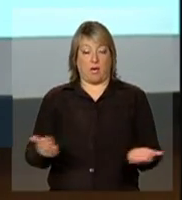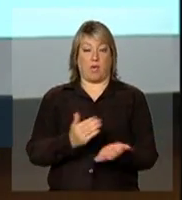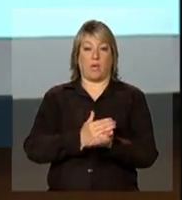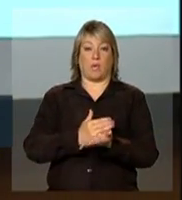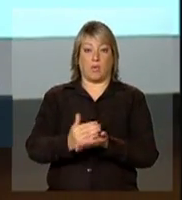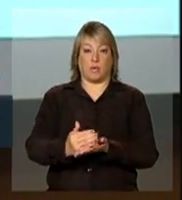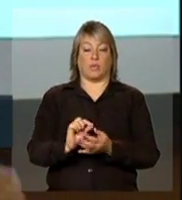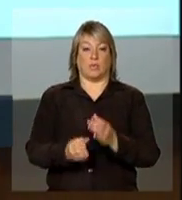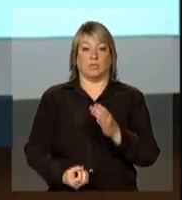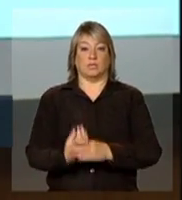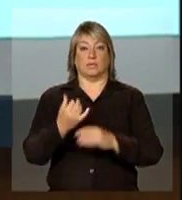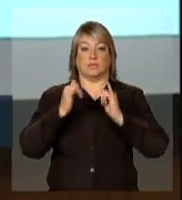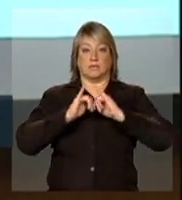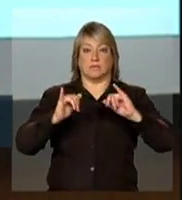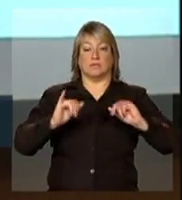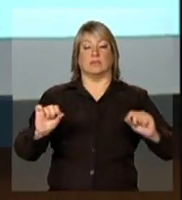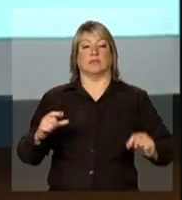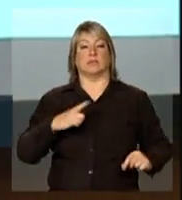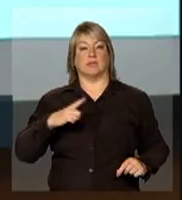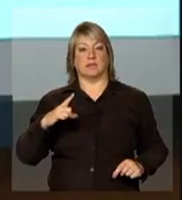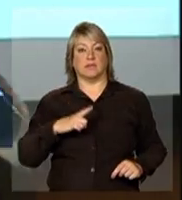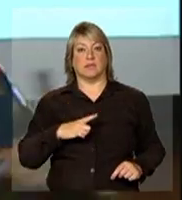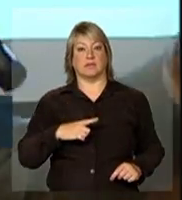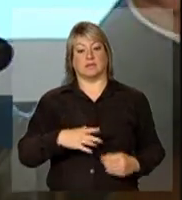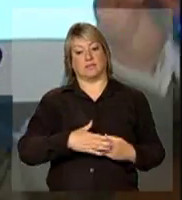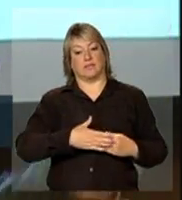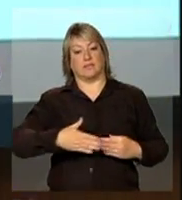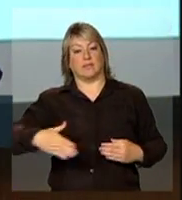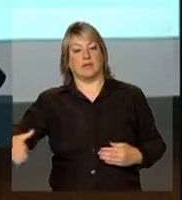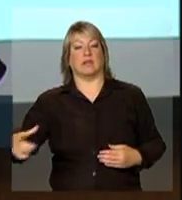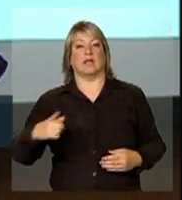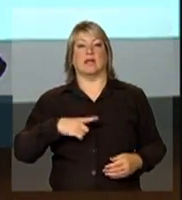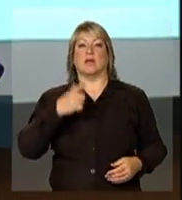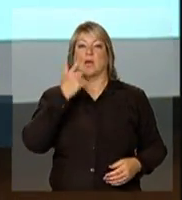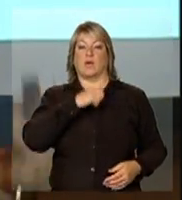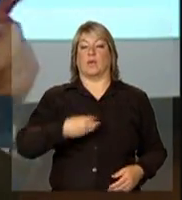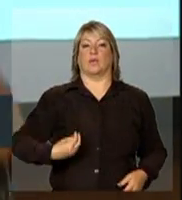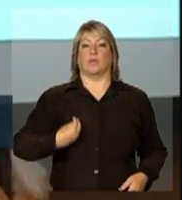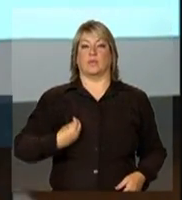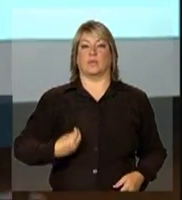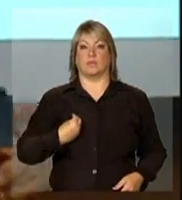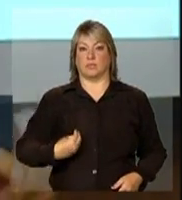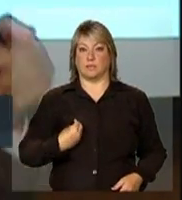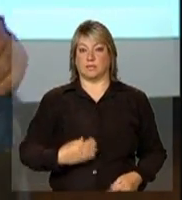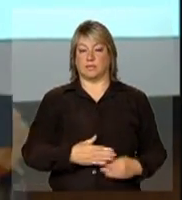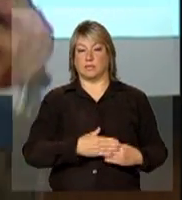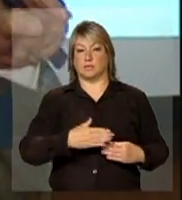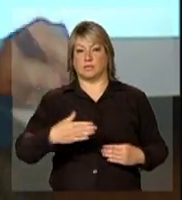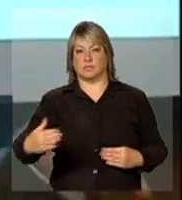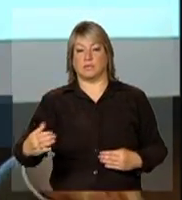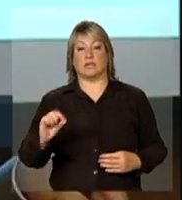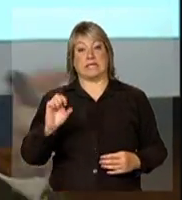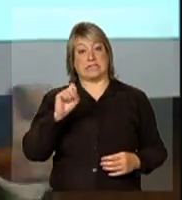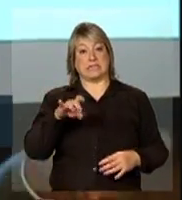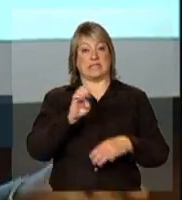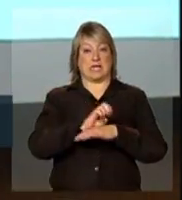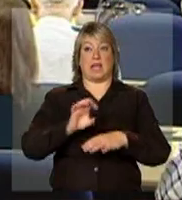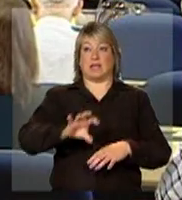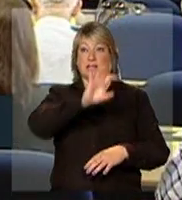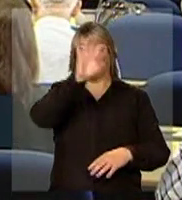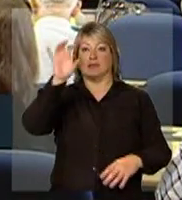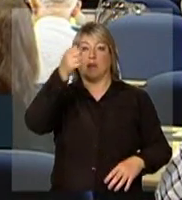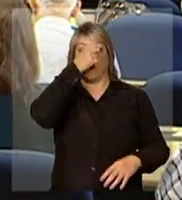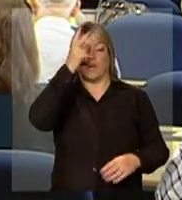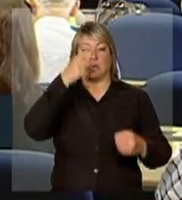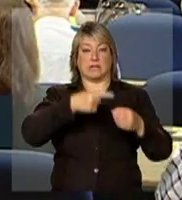lançada, e que deverá estar acontecendo ao longo do período, se houver por parte de estados e municípios, isso é fundamental,